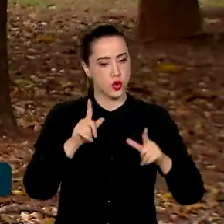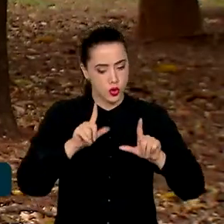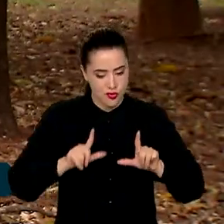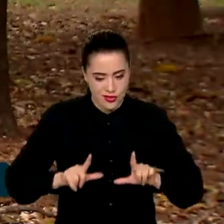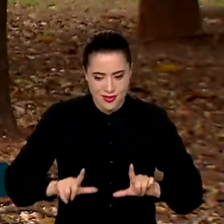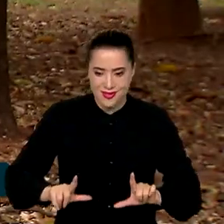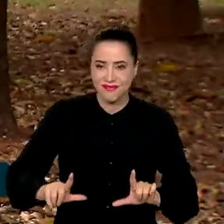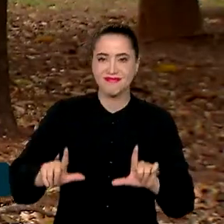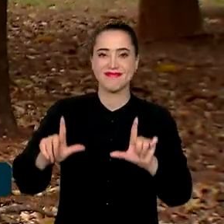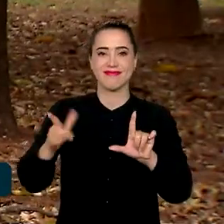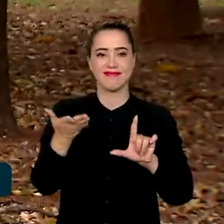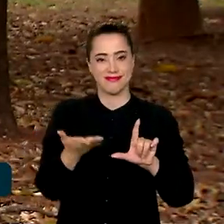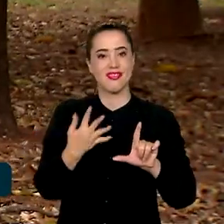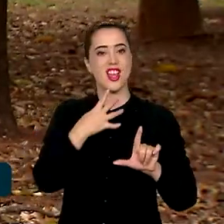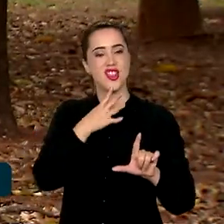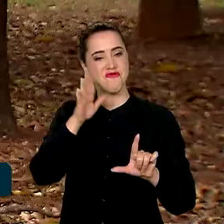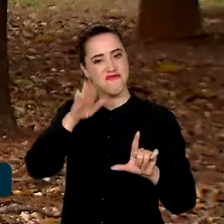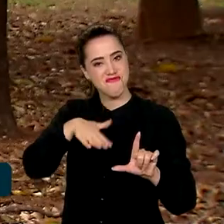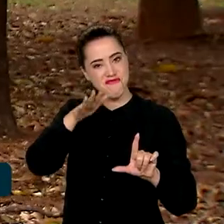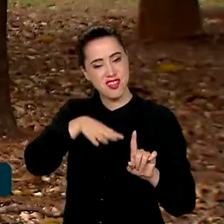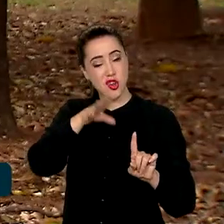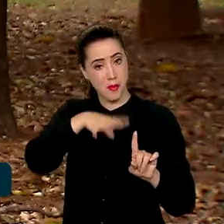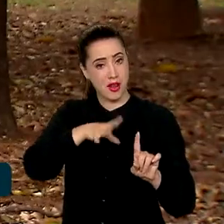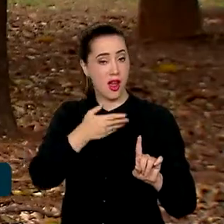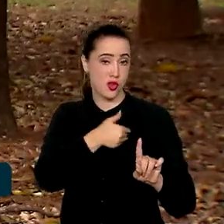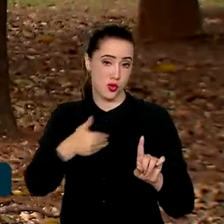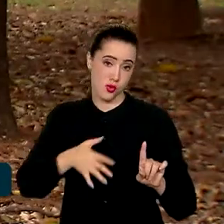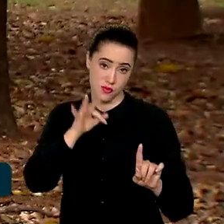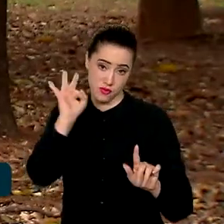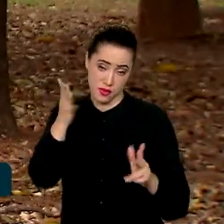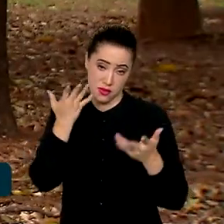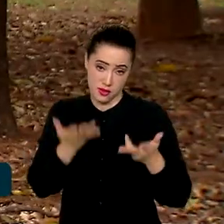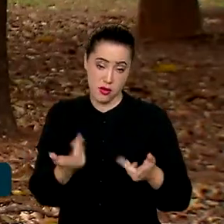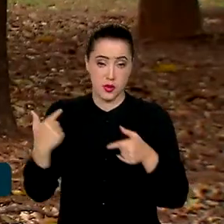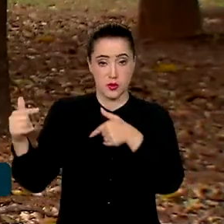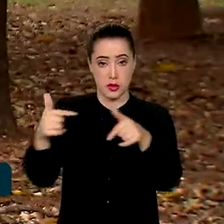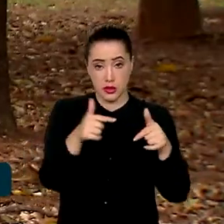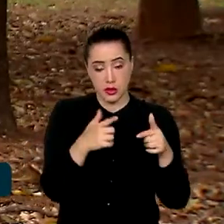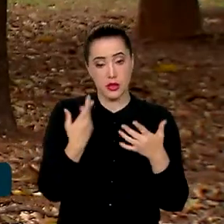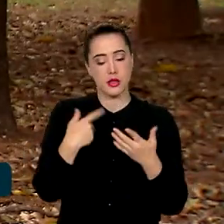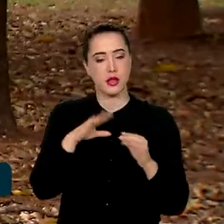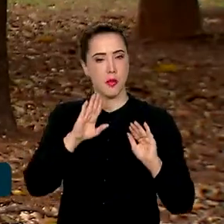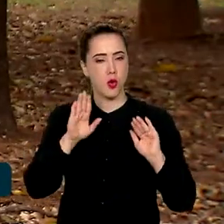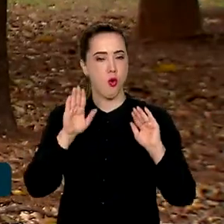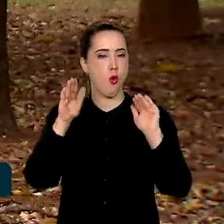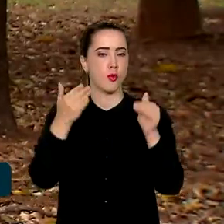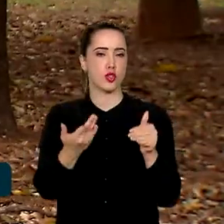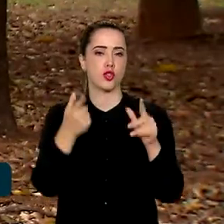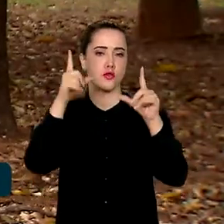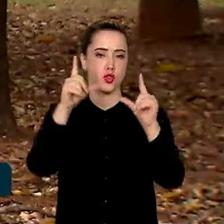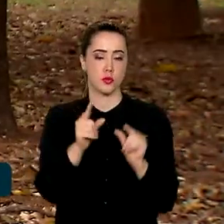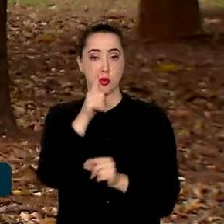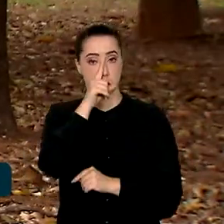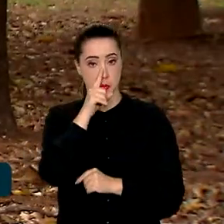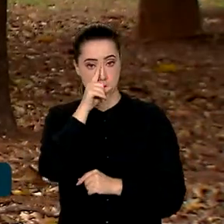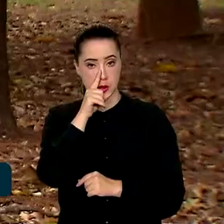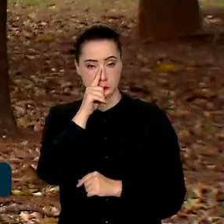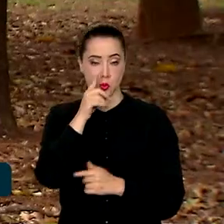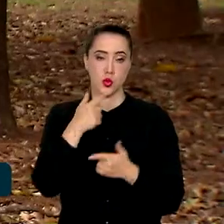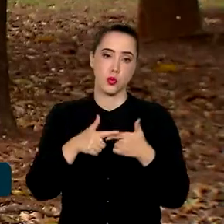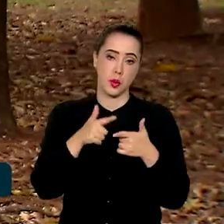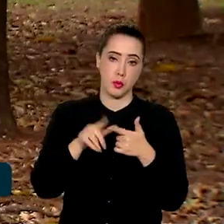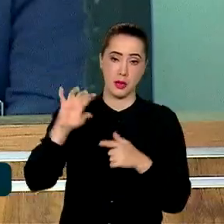um certificado de reconhecimento do governo federal pelas ações a fim de reduzir os riscos de